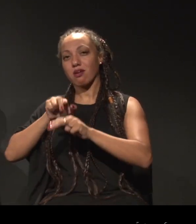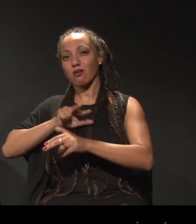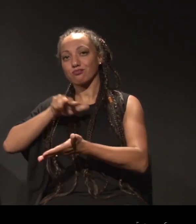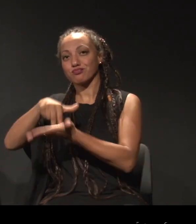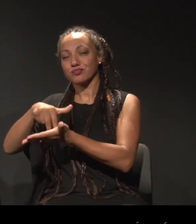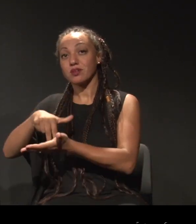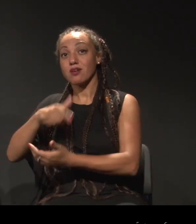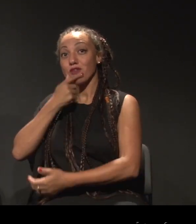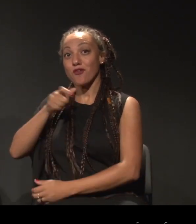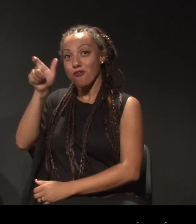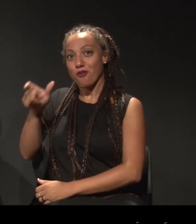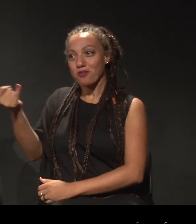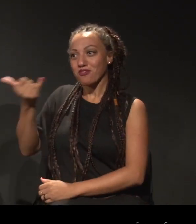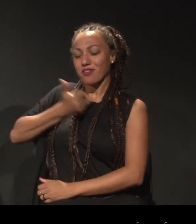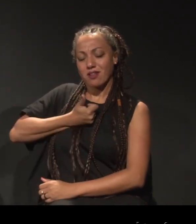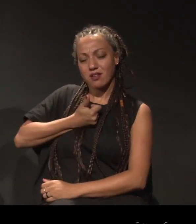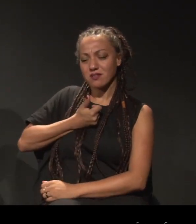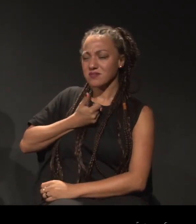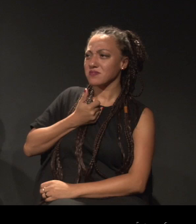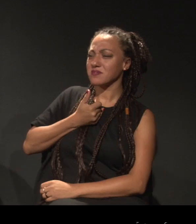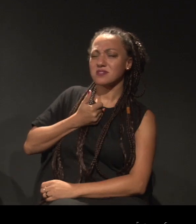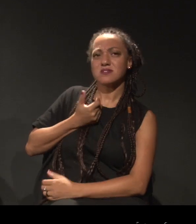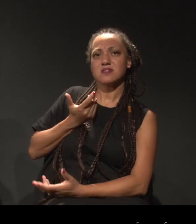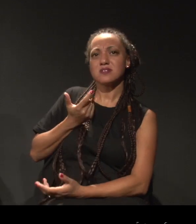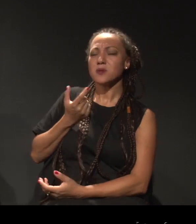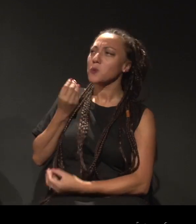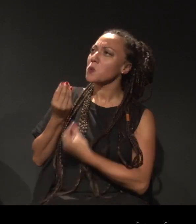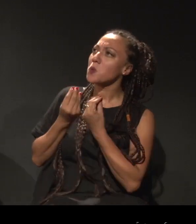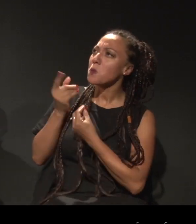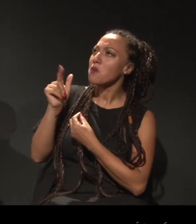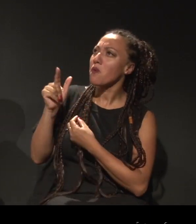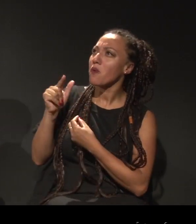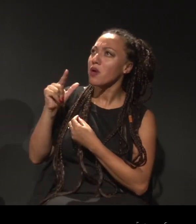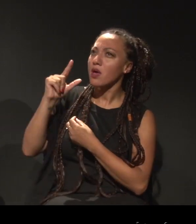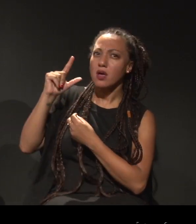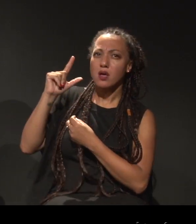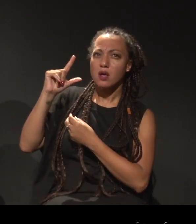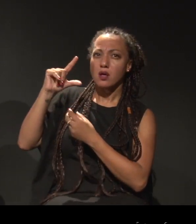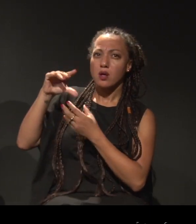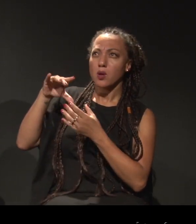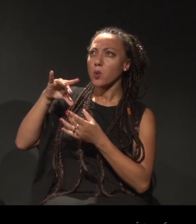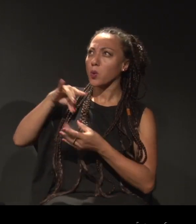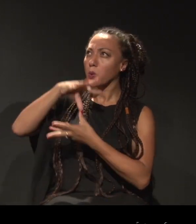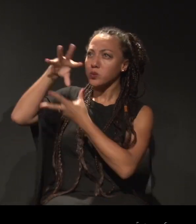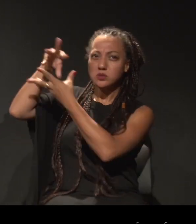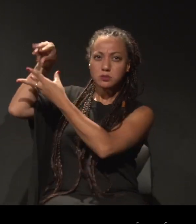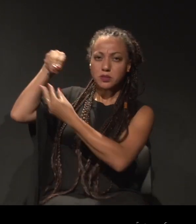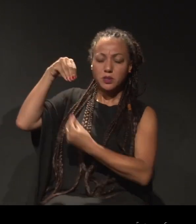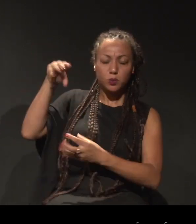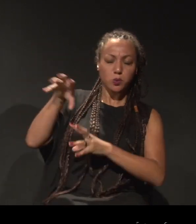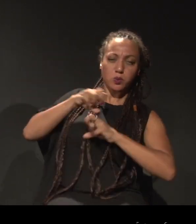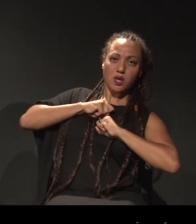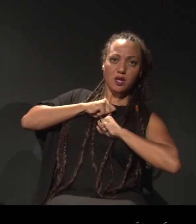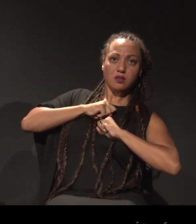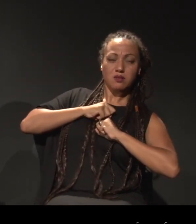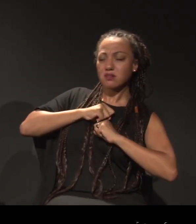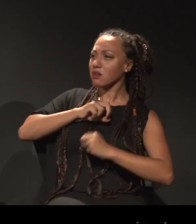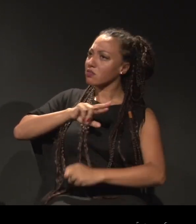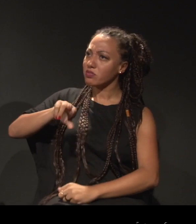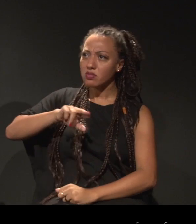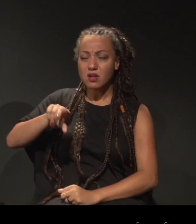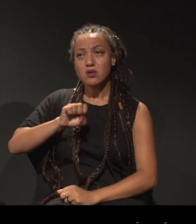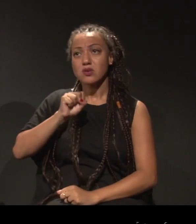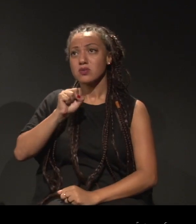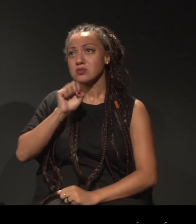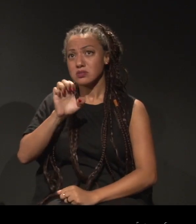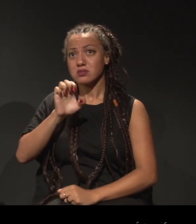fia. Eu falava, mas como é que é? O santo entra na gente, ele fia? Não, fia. Se ele entrar no teu corpo, ele toma